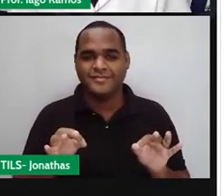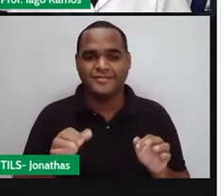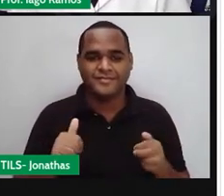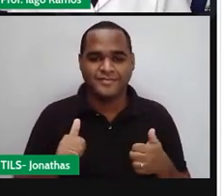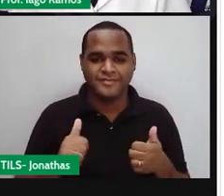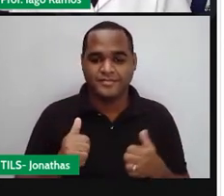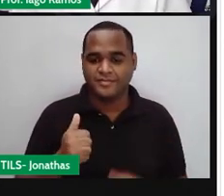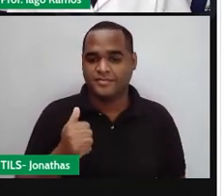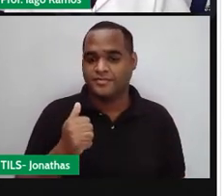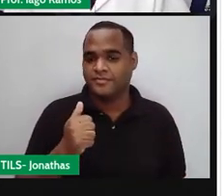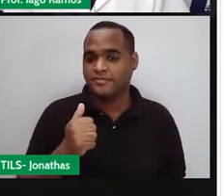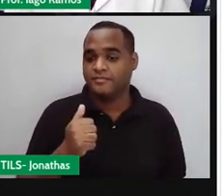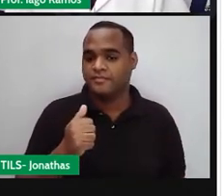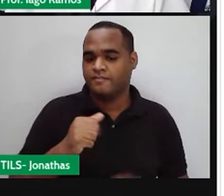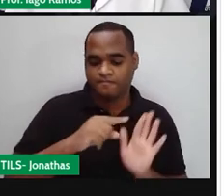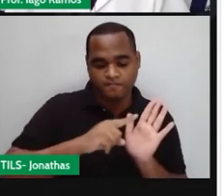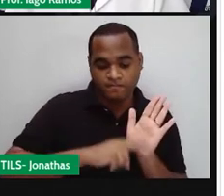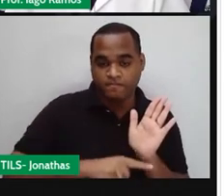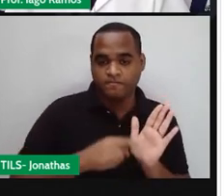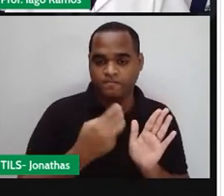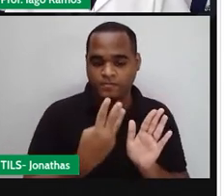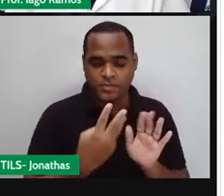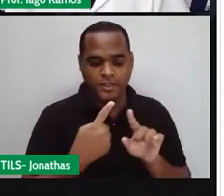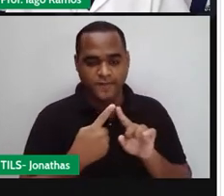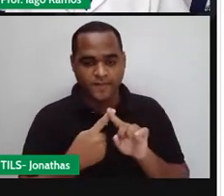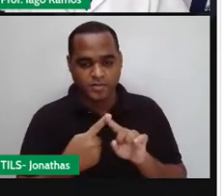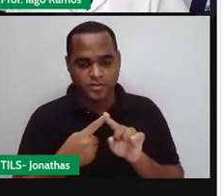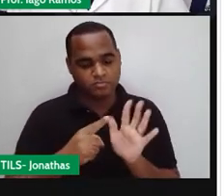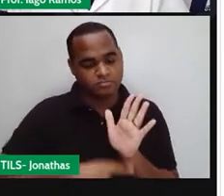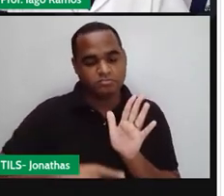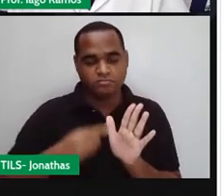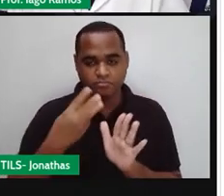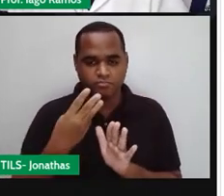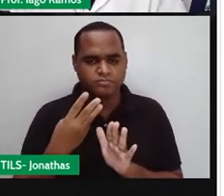Três vezes... Menos três vezes menos três.